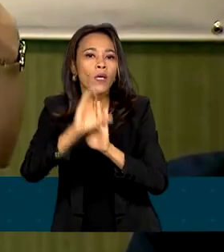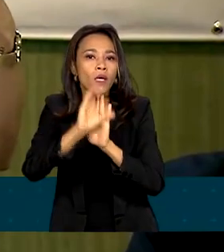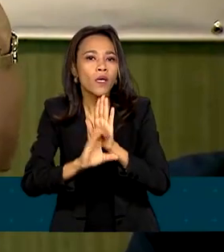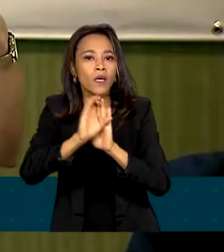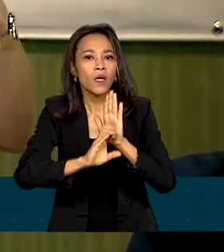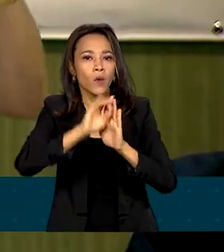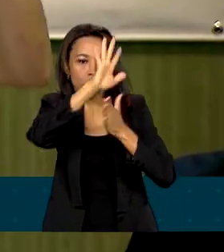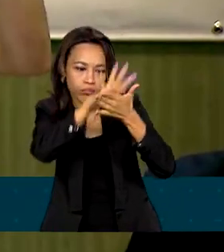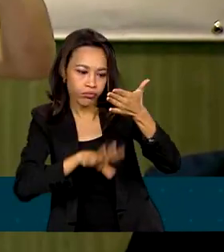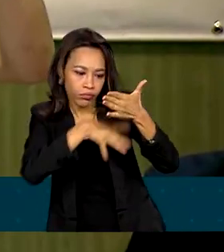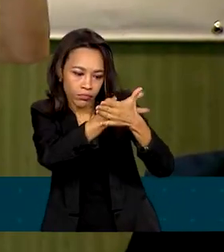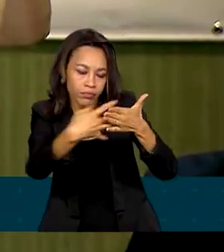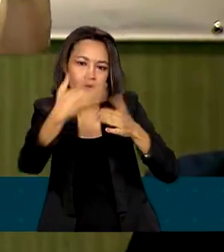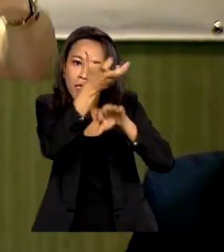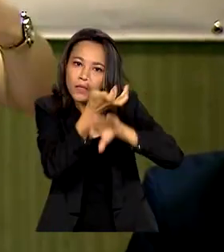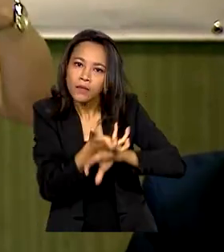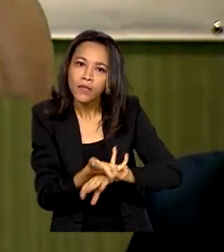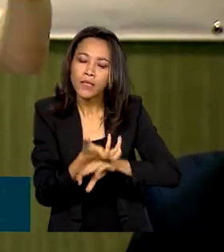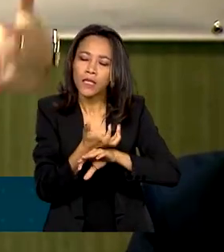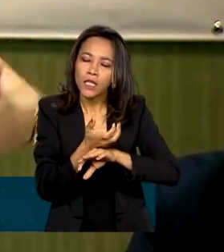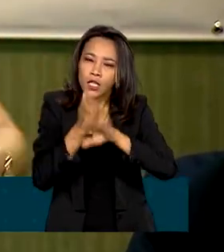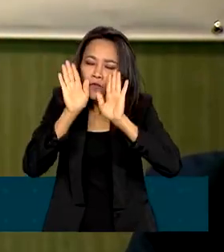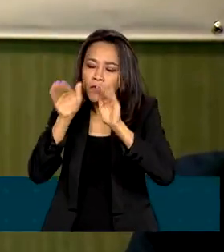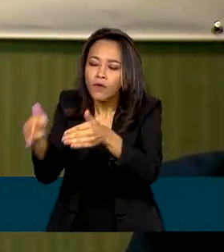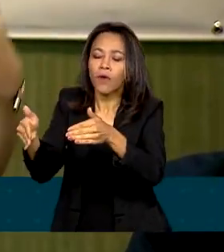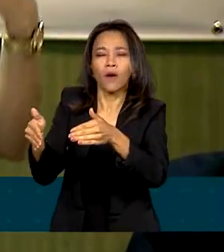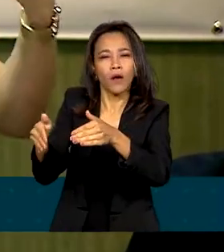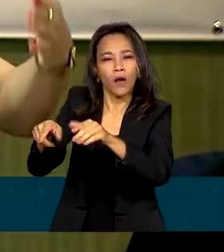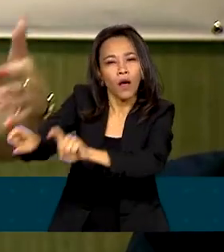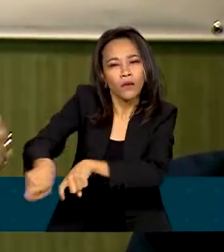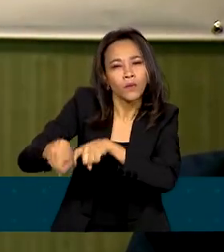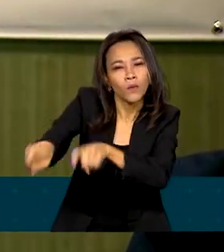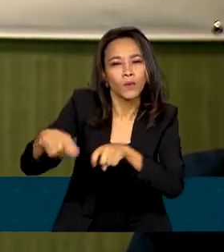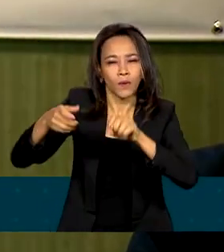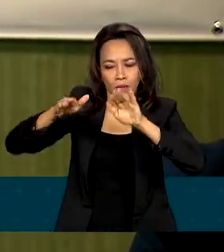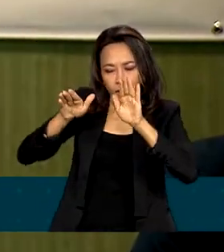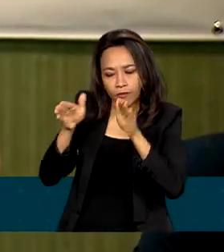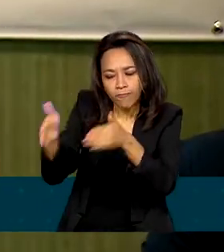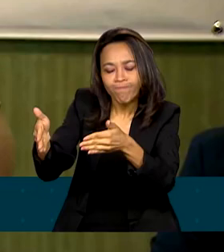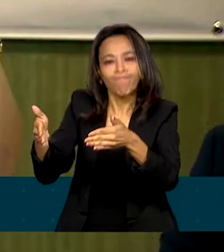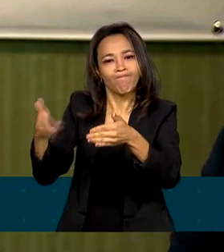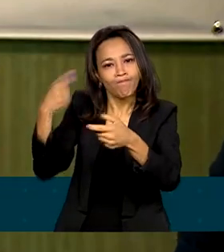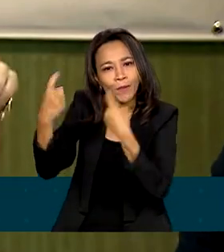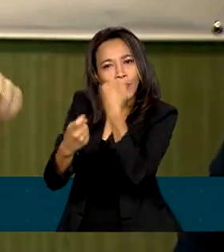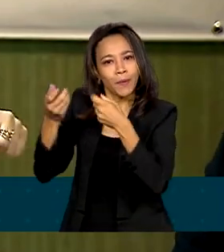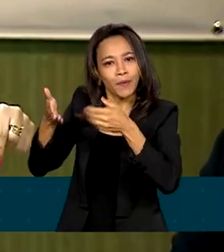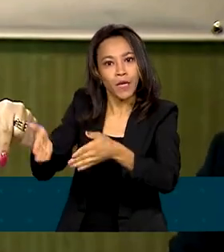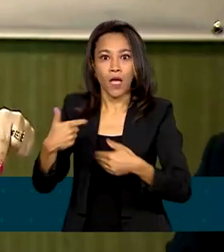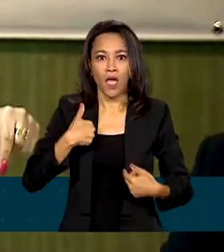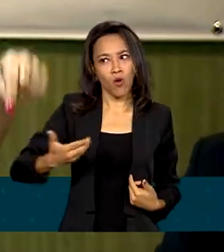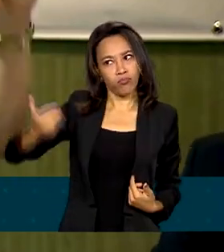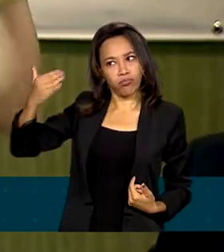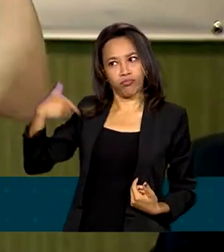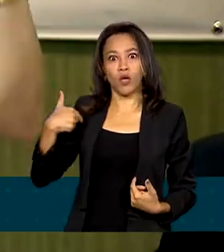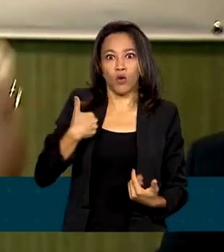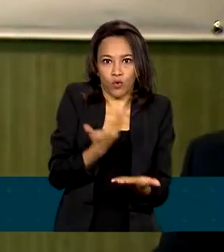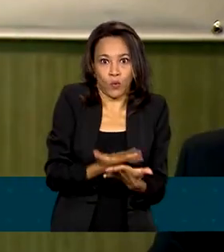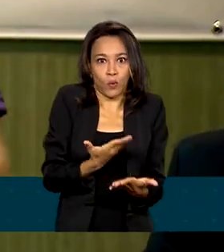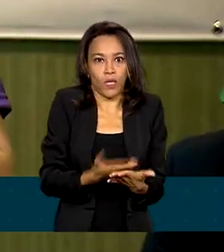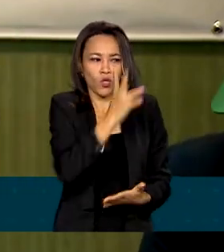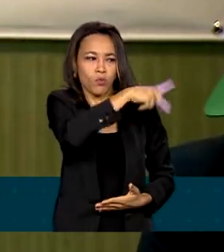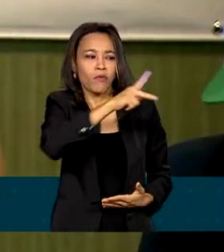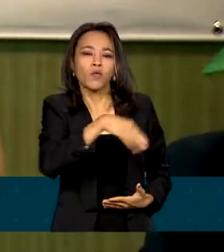olhares para o campo, voltado para o campo. Porque quando eu estudei, os